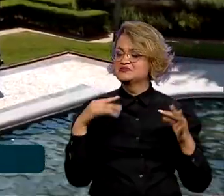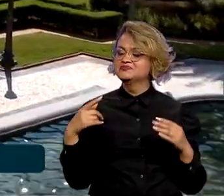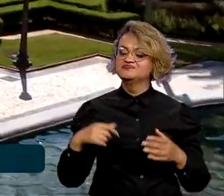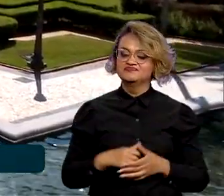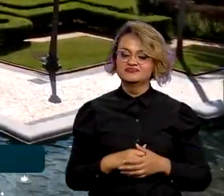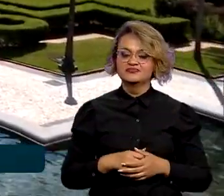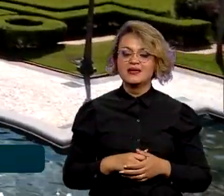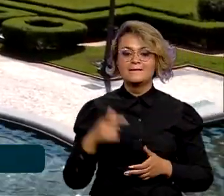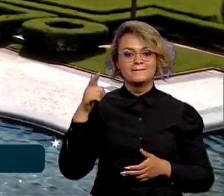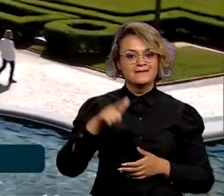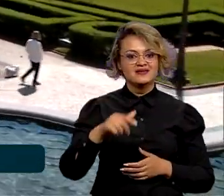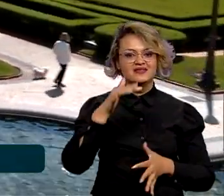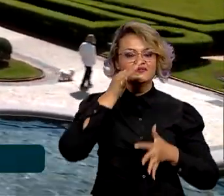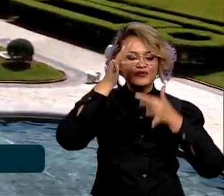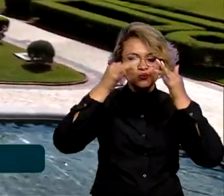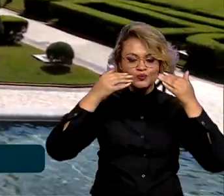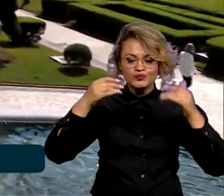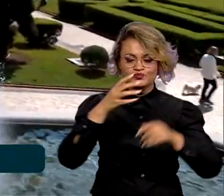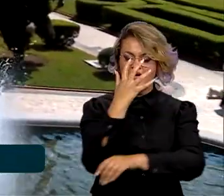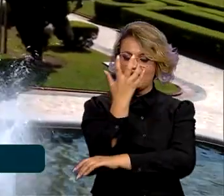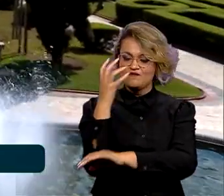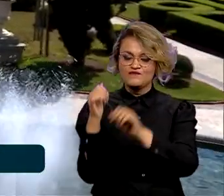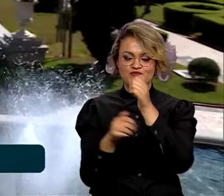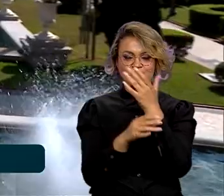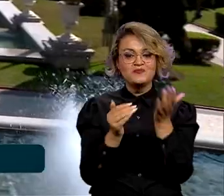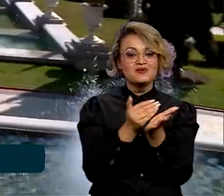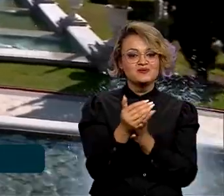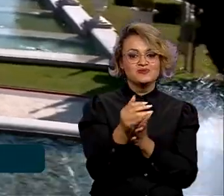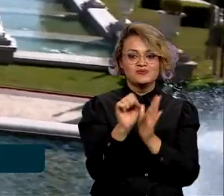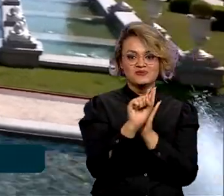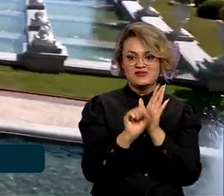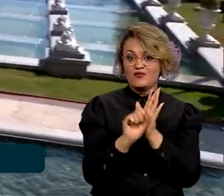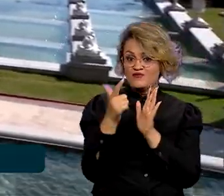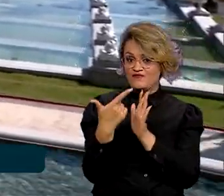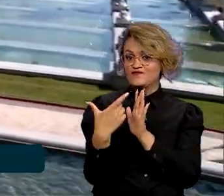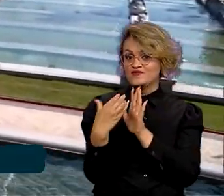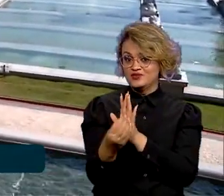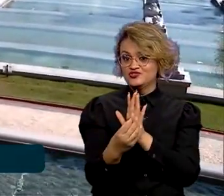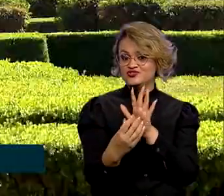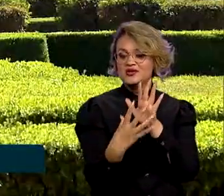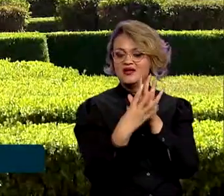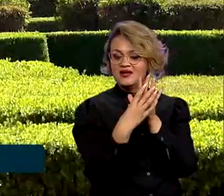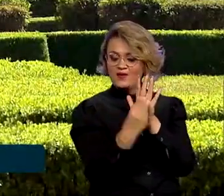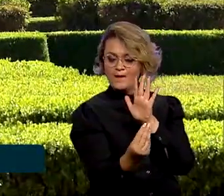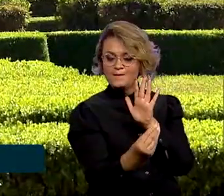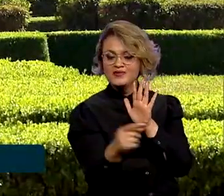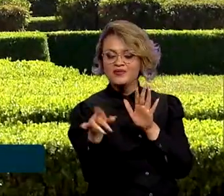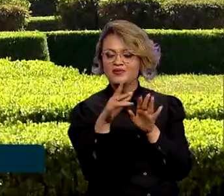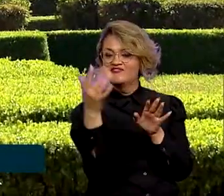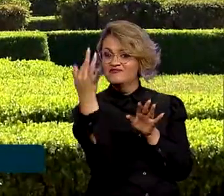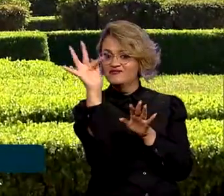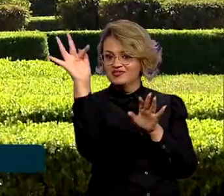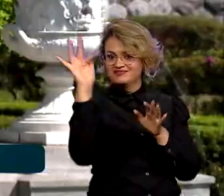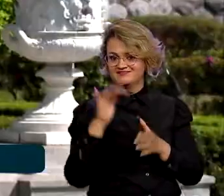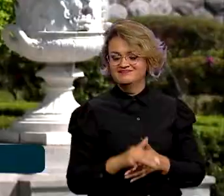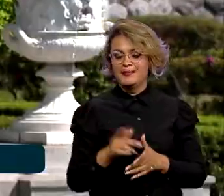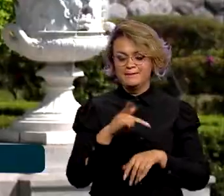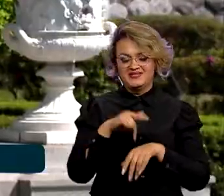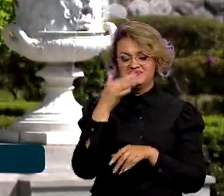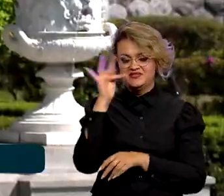E tem o jardim projetado no início do século XX, inspirado em clássicos franceses.